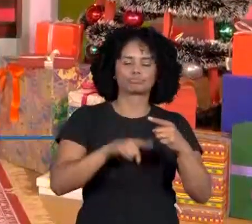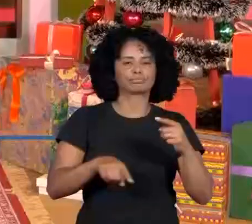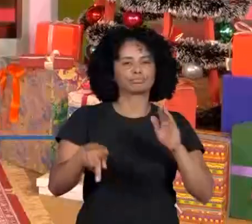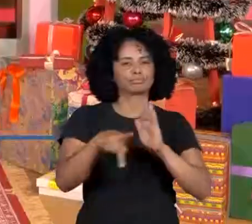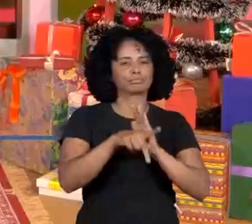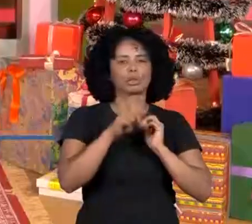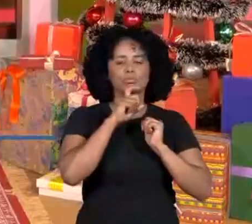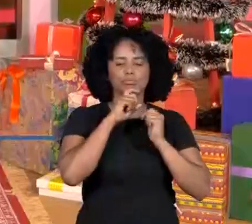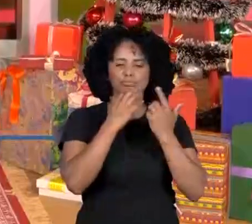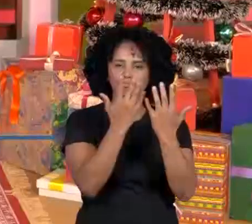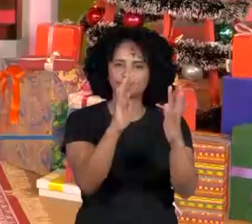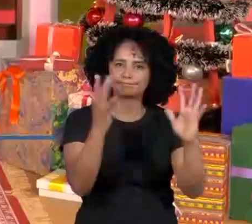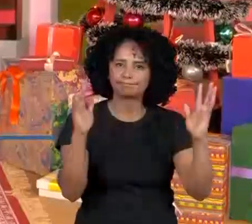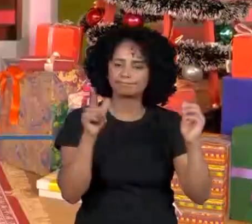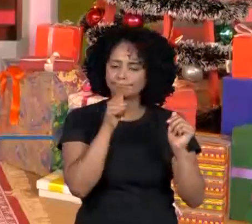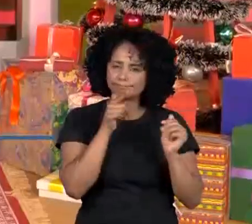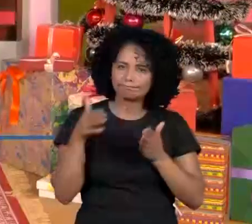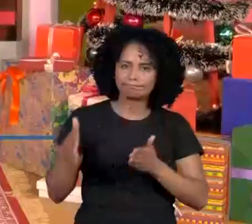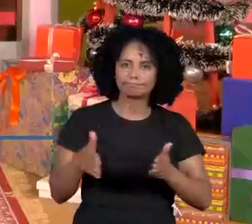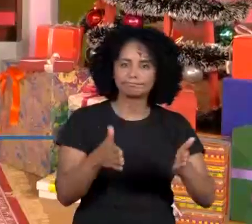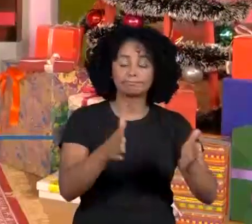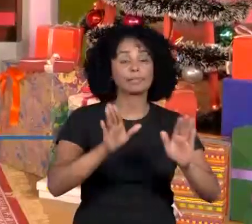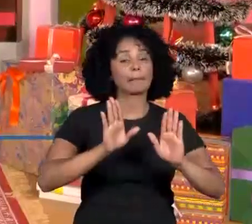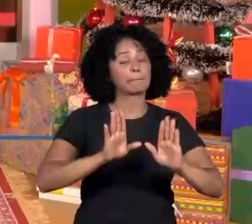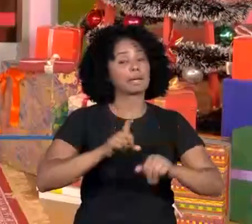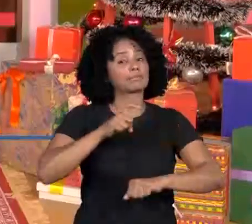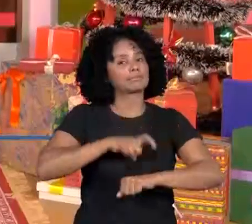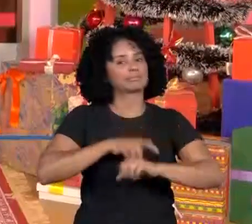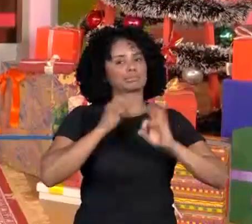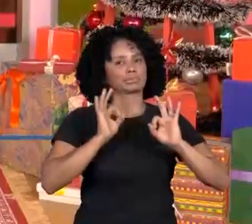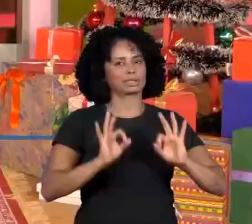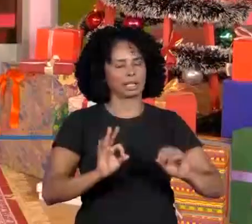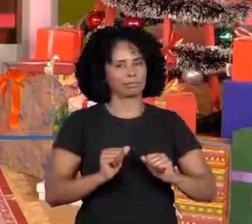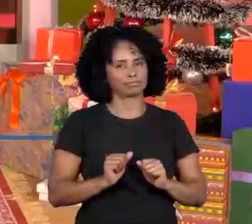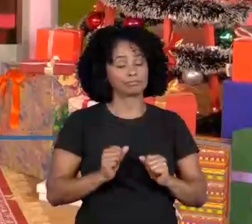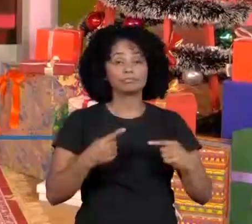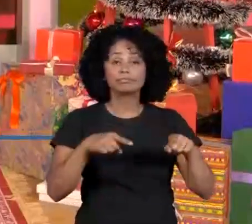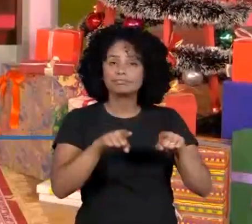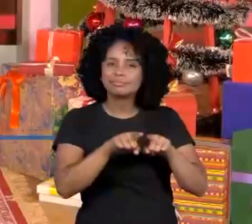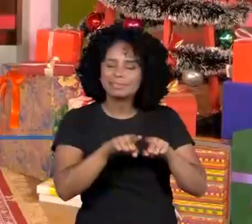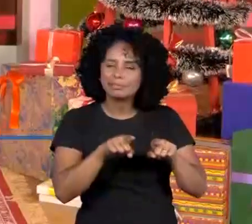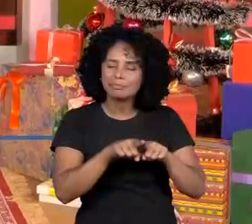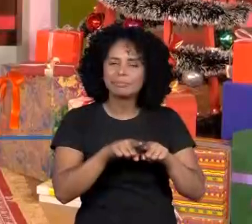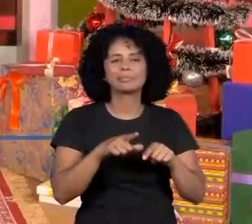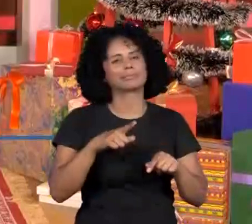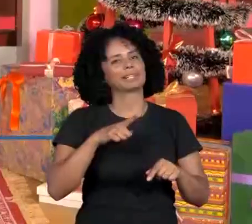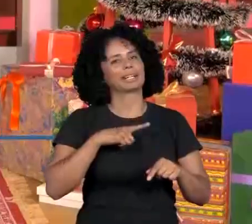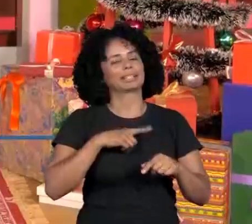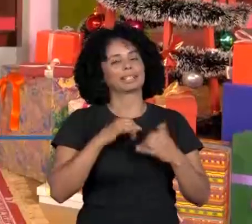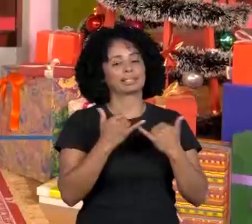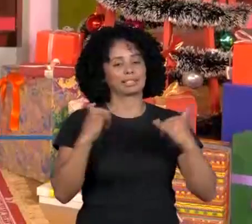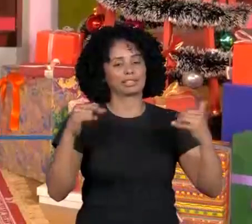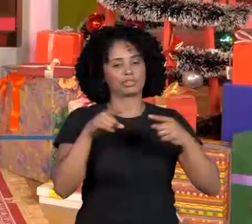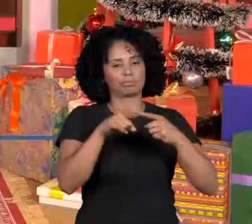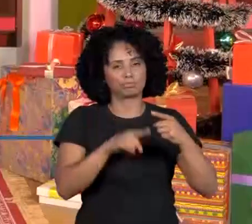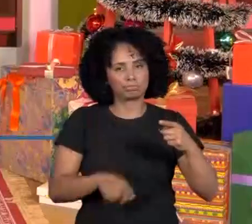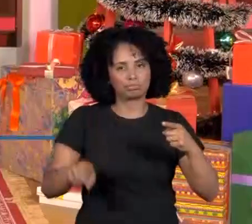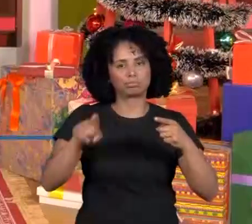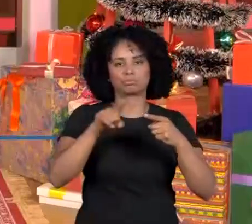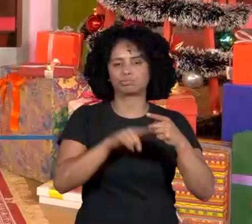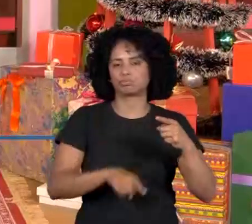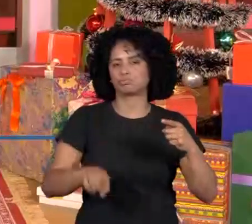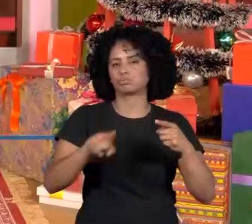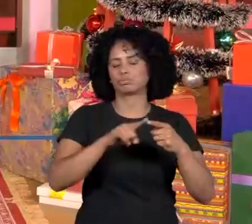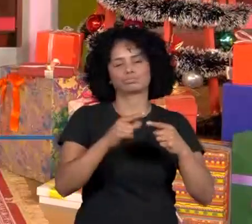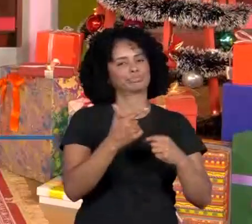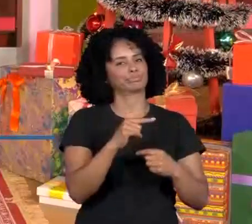mas também tem um período de renovação e tem os recursos que não são renováveis. Então, se a gente utilizar muito,